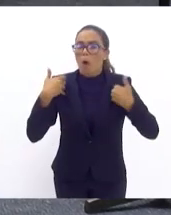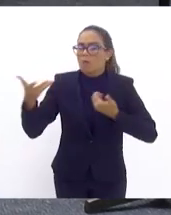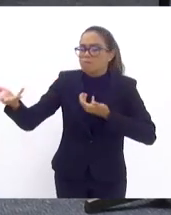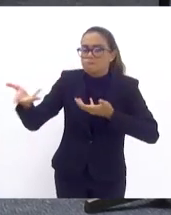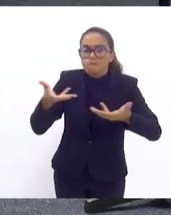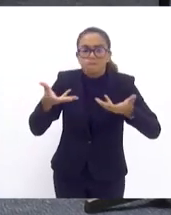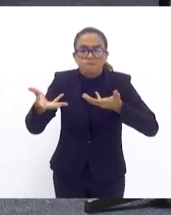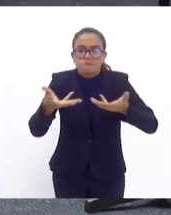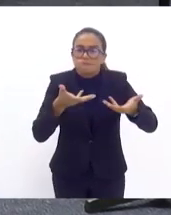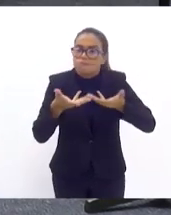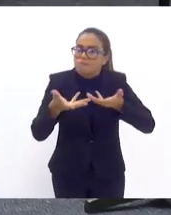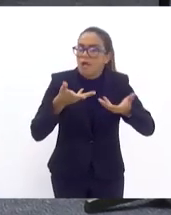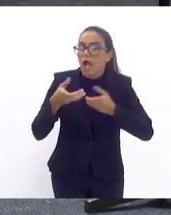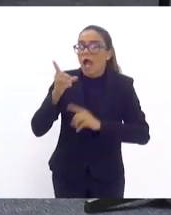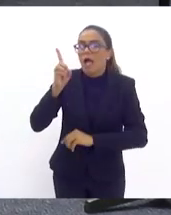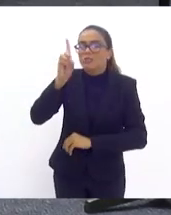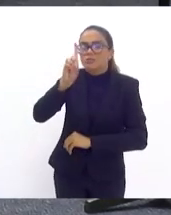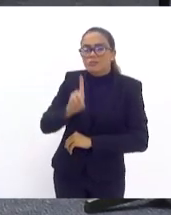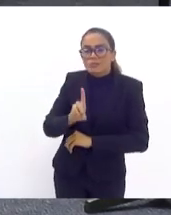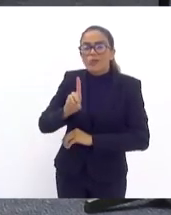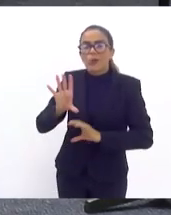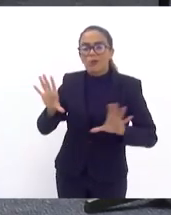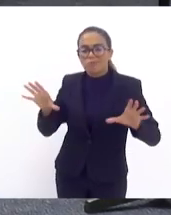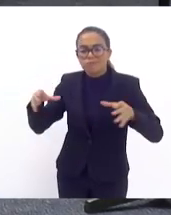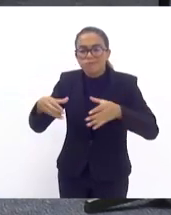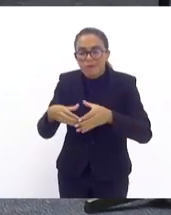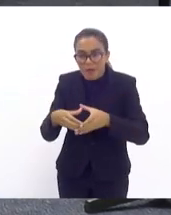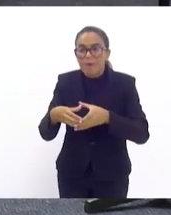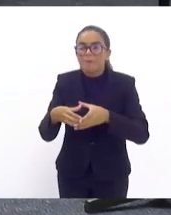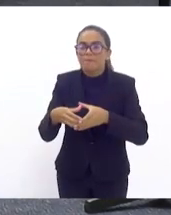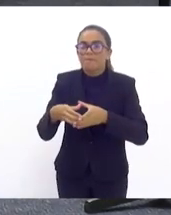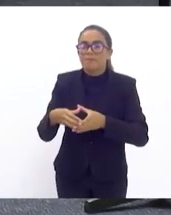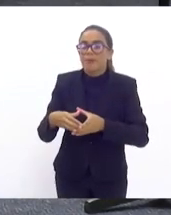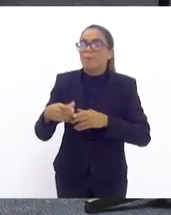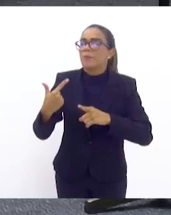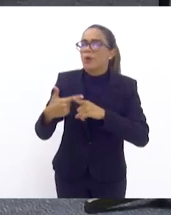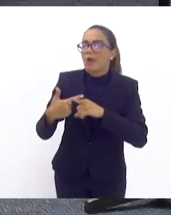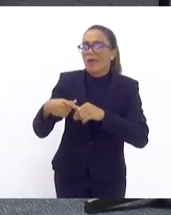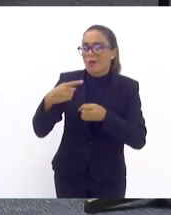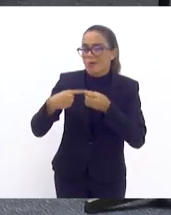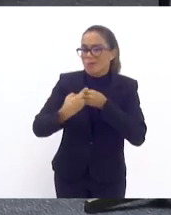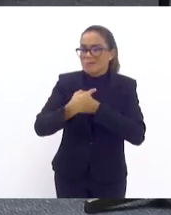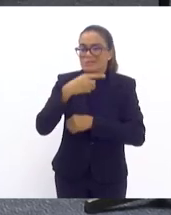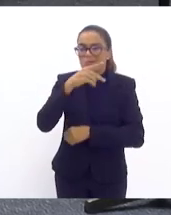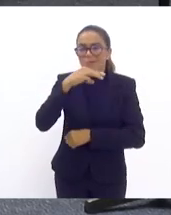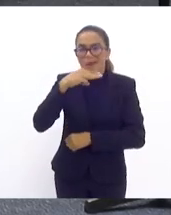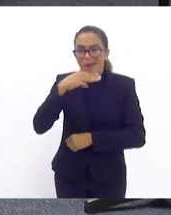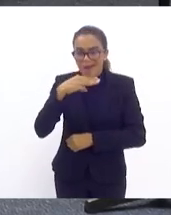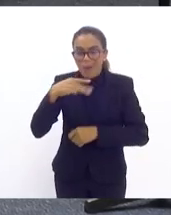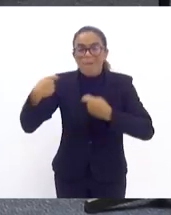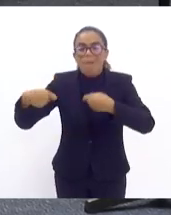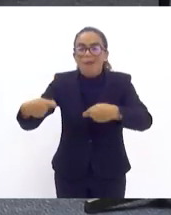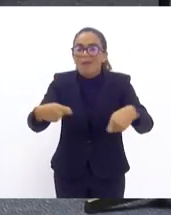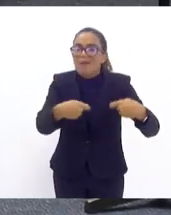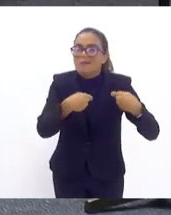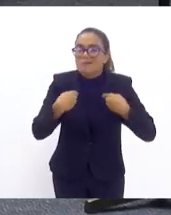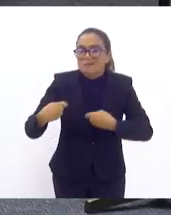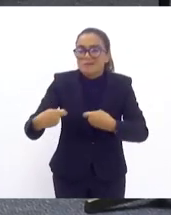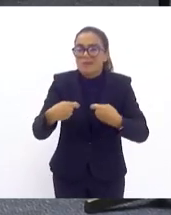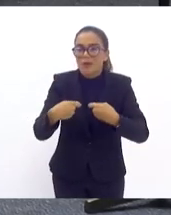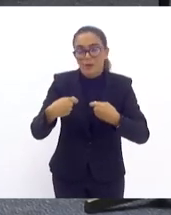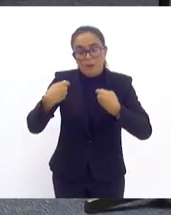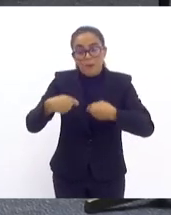diretoras das escolas. Estou com algumas demandas que Mangaratiba hoje, os colégios do Estado, precisam. Eu quero vir aqui,